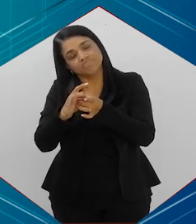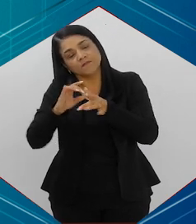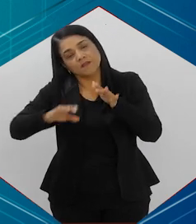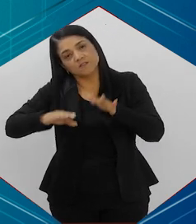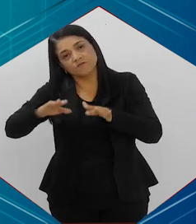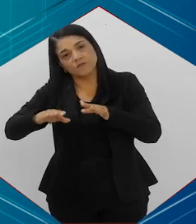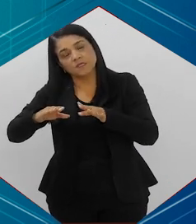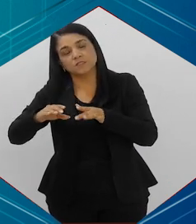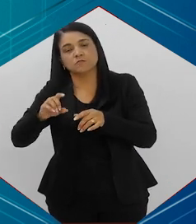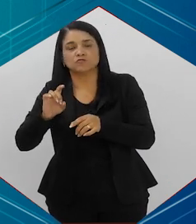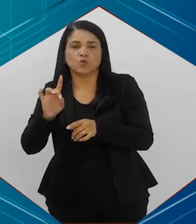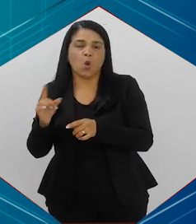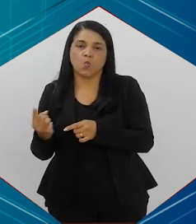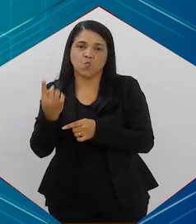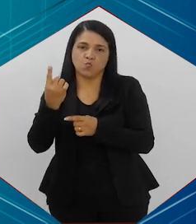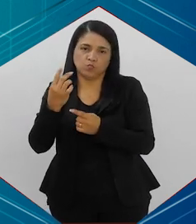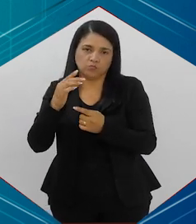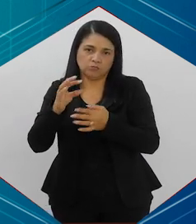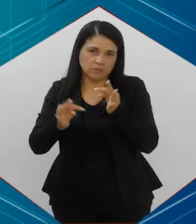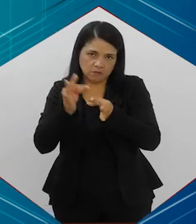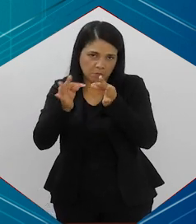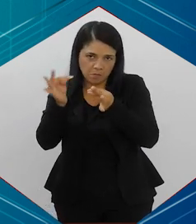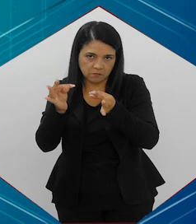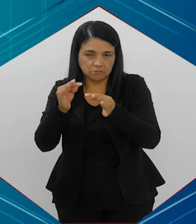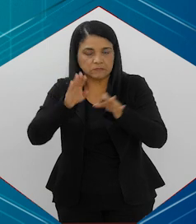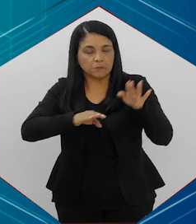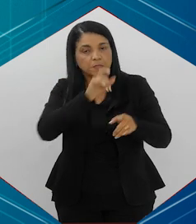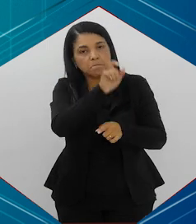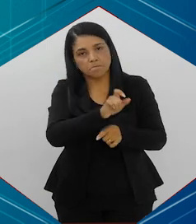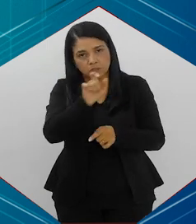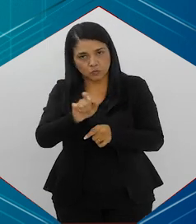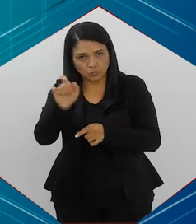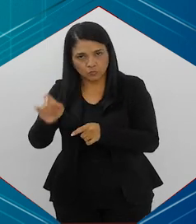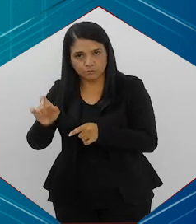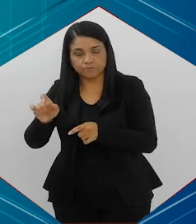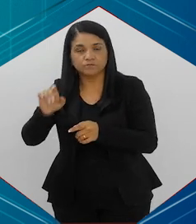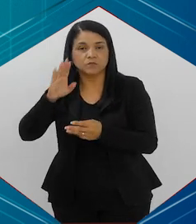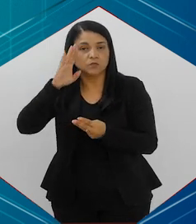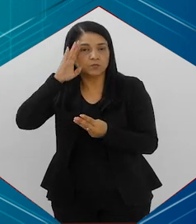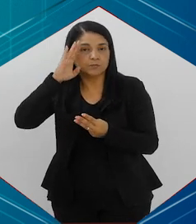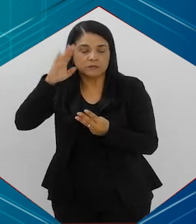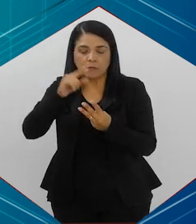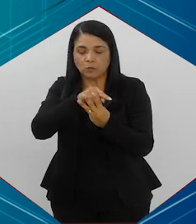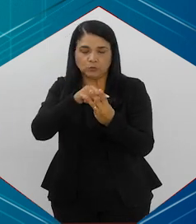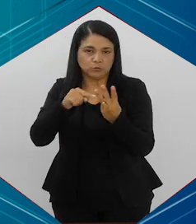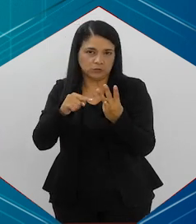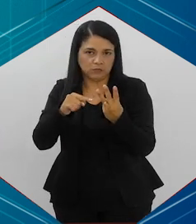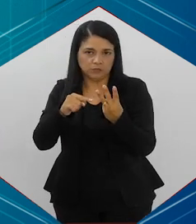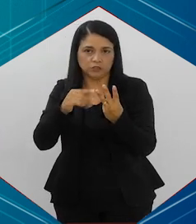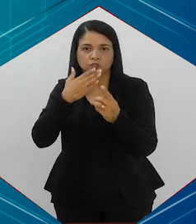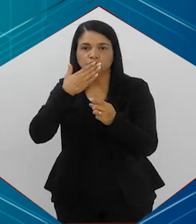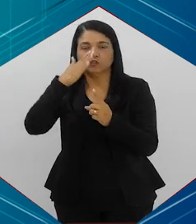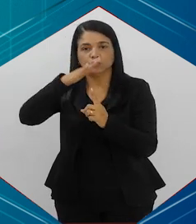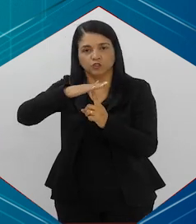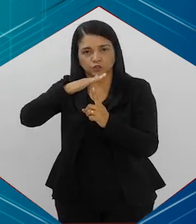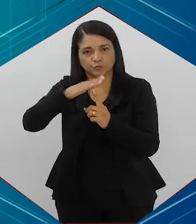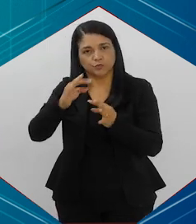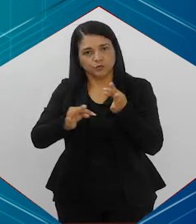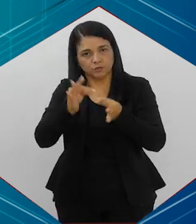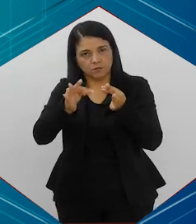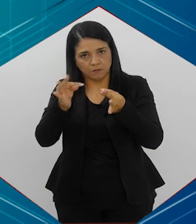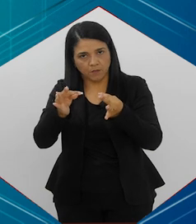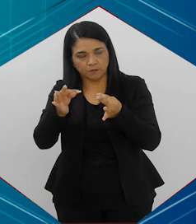e às vezes só a imunoterapia, dependendo do caso. Então, esses são os principais tipos de